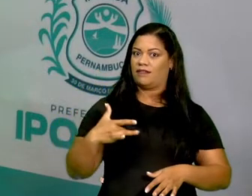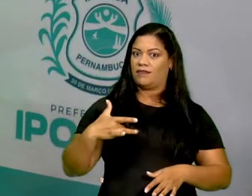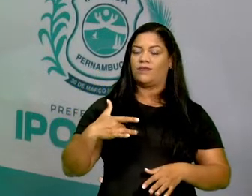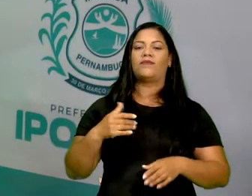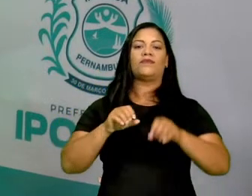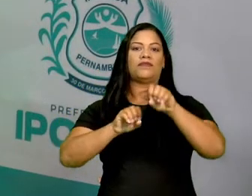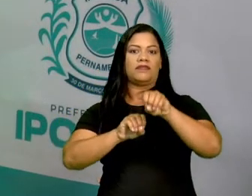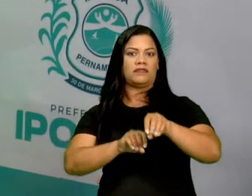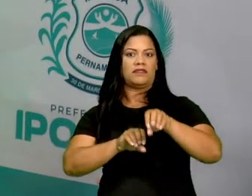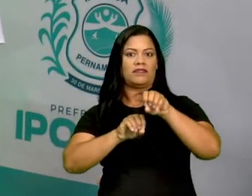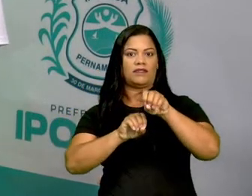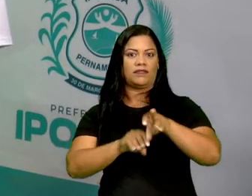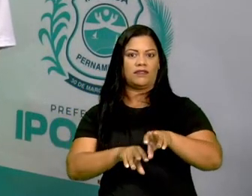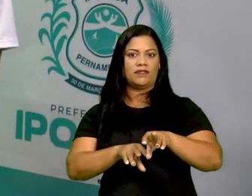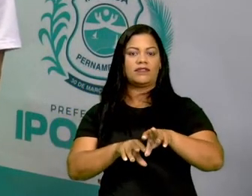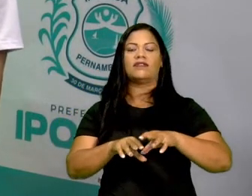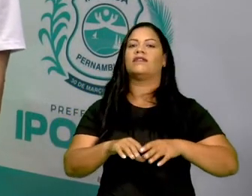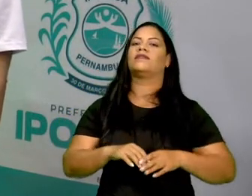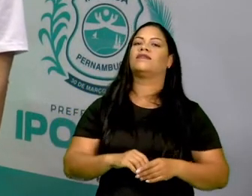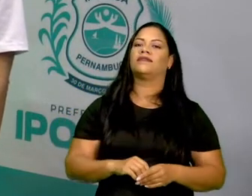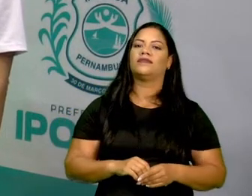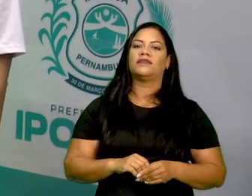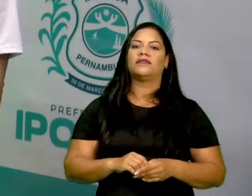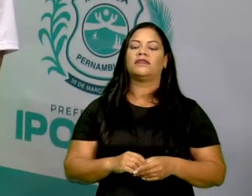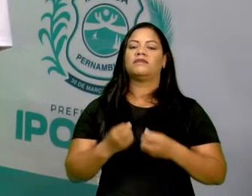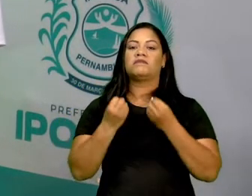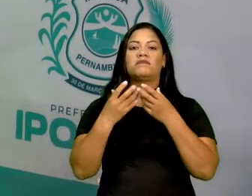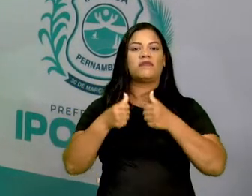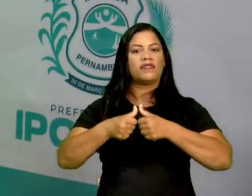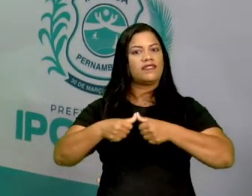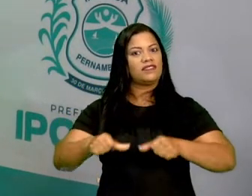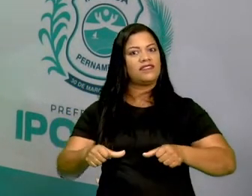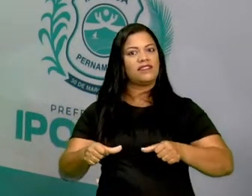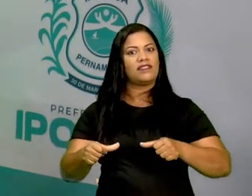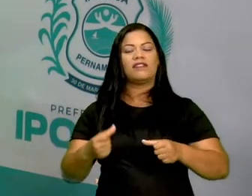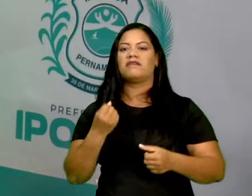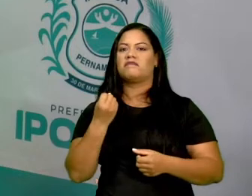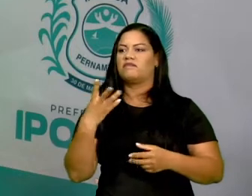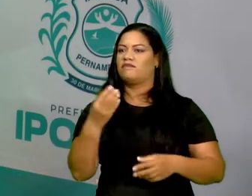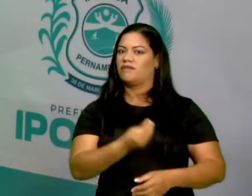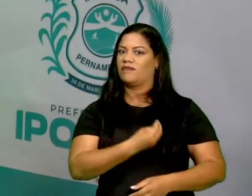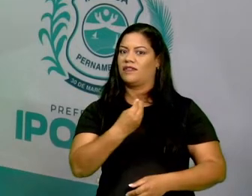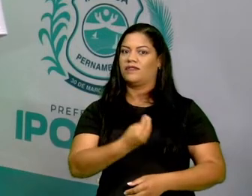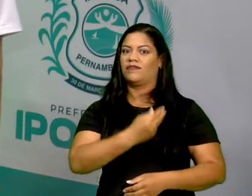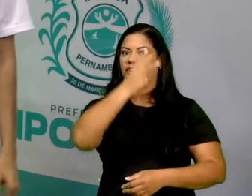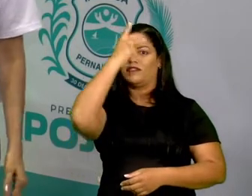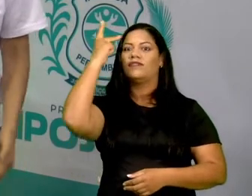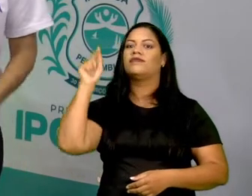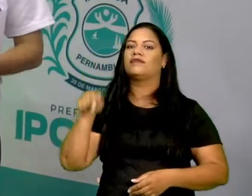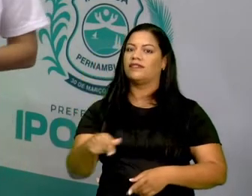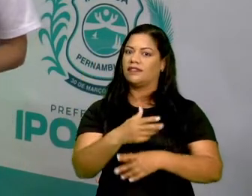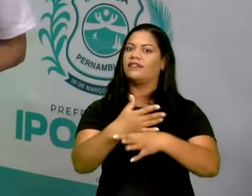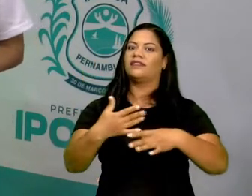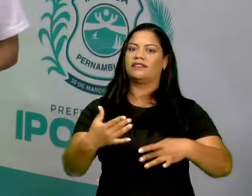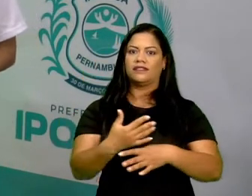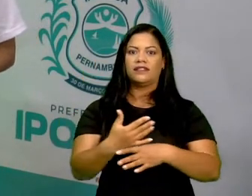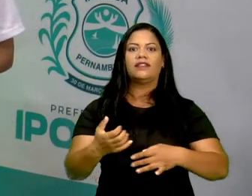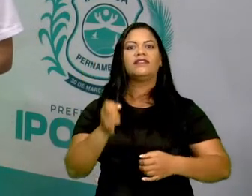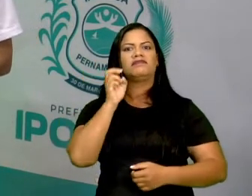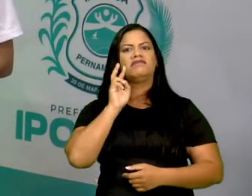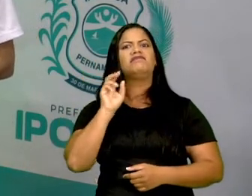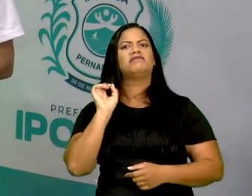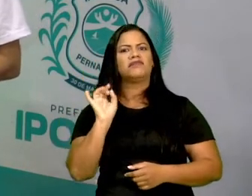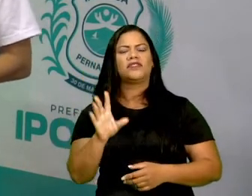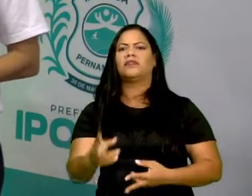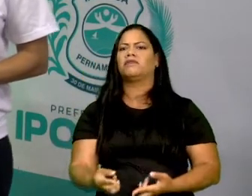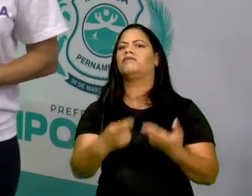educação, a habitação, o bem-estar e qualidade de vida das pessoas. Olha só